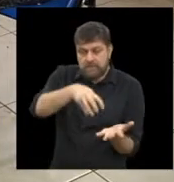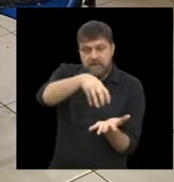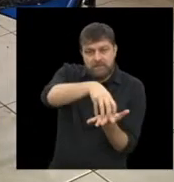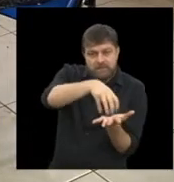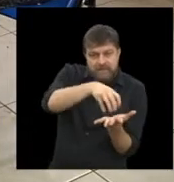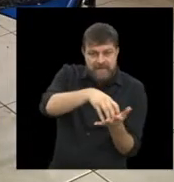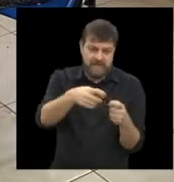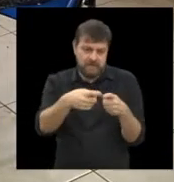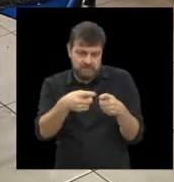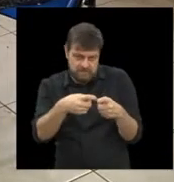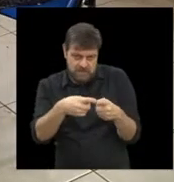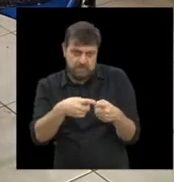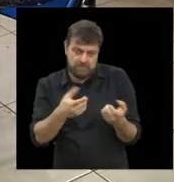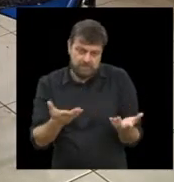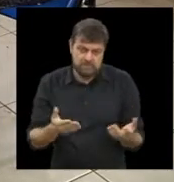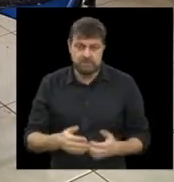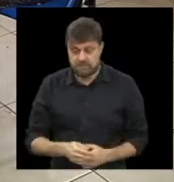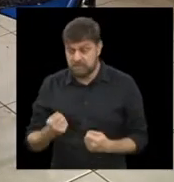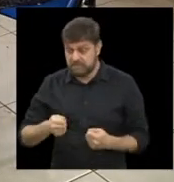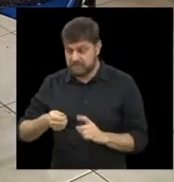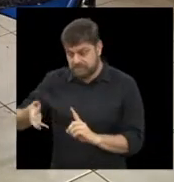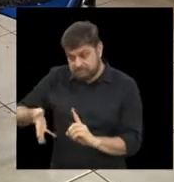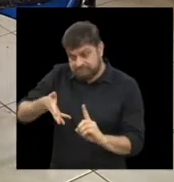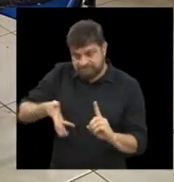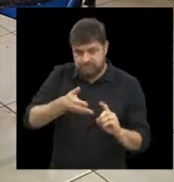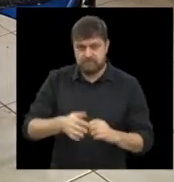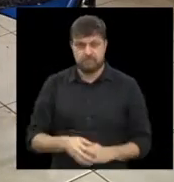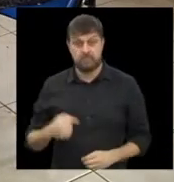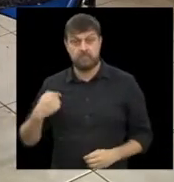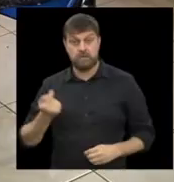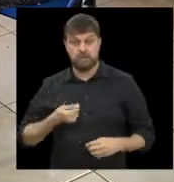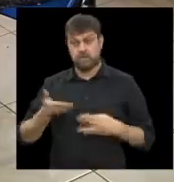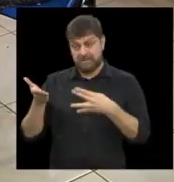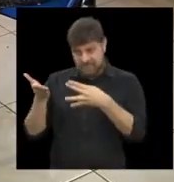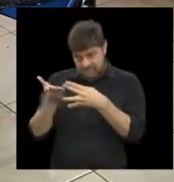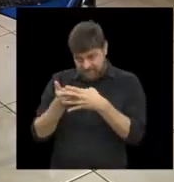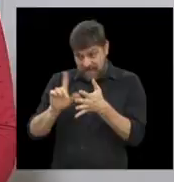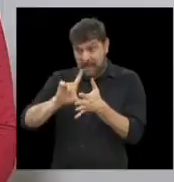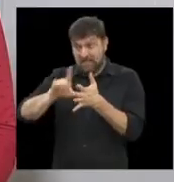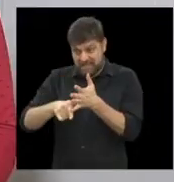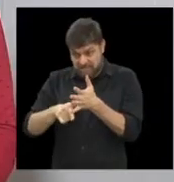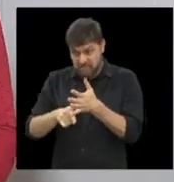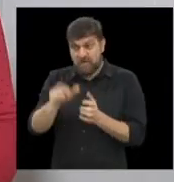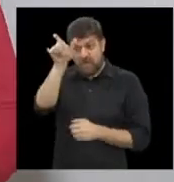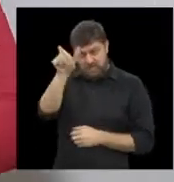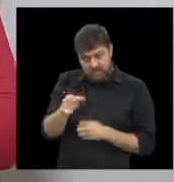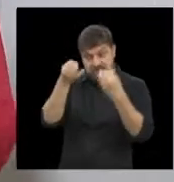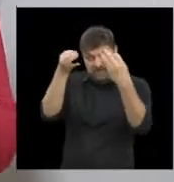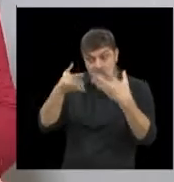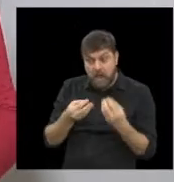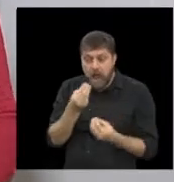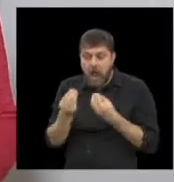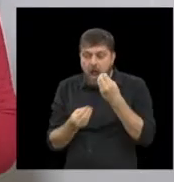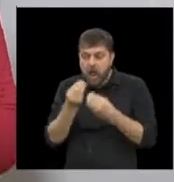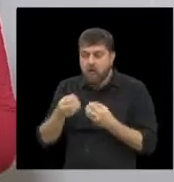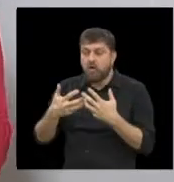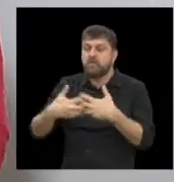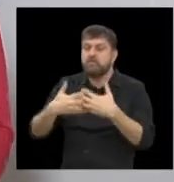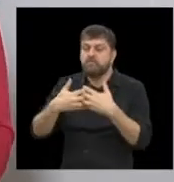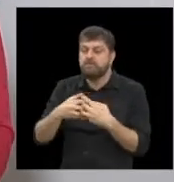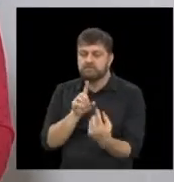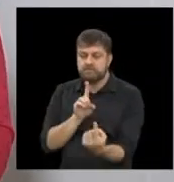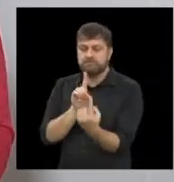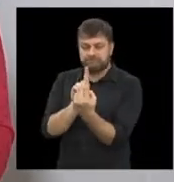né? A gente vai para um intervalo rapidinho. Na volta, eu gostaria que você contasse para o pessoal de casa, Fernanda, um pouquinho desse atendimento,